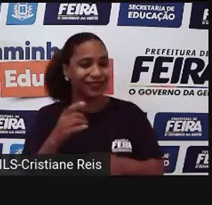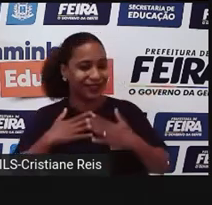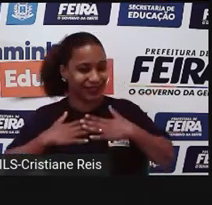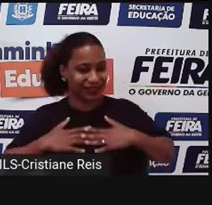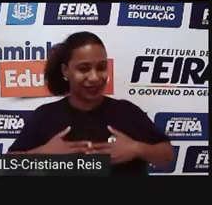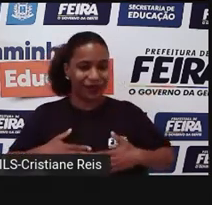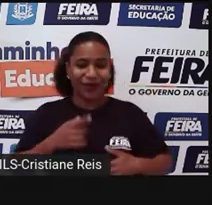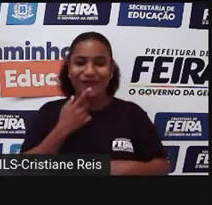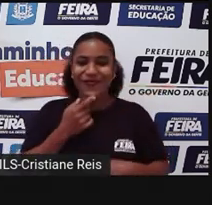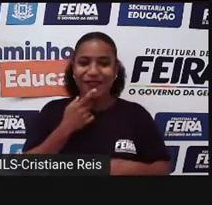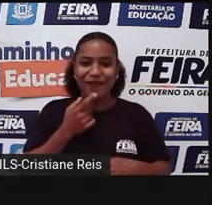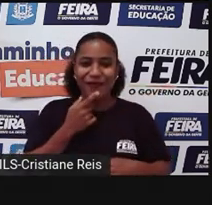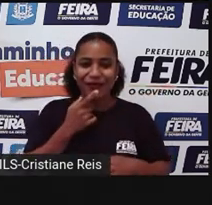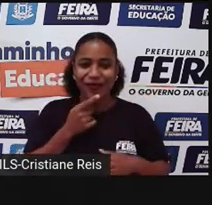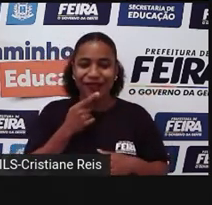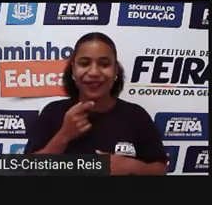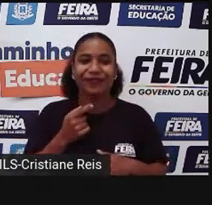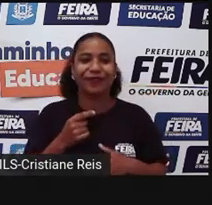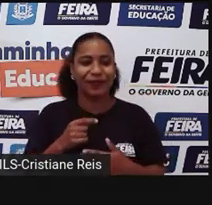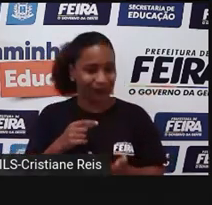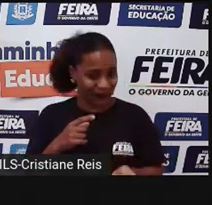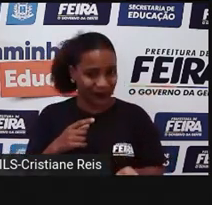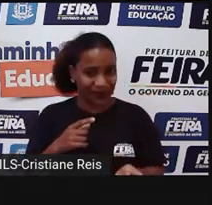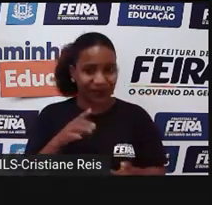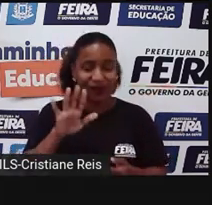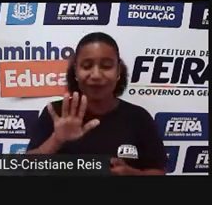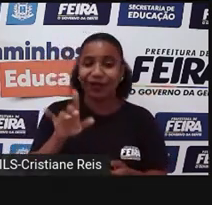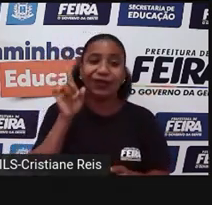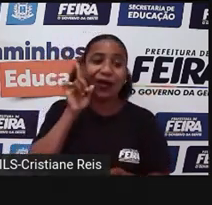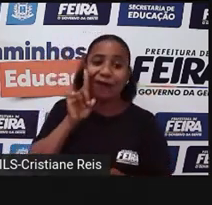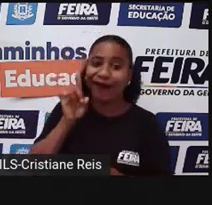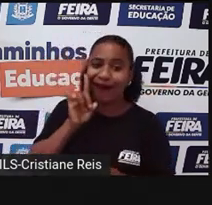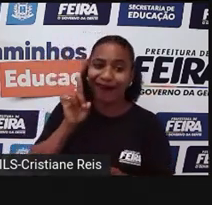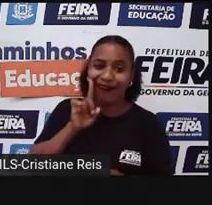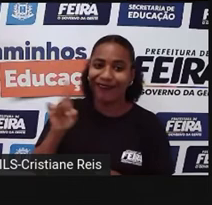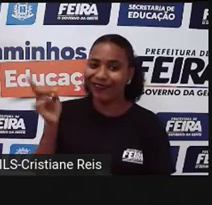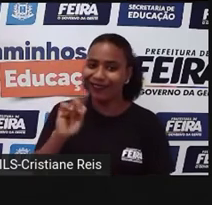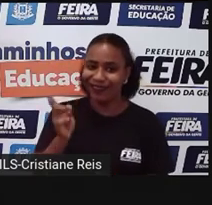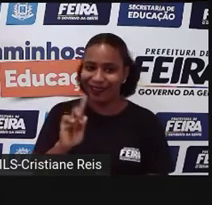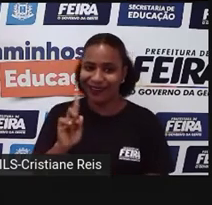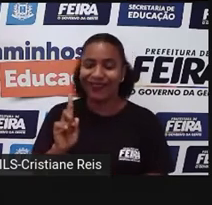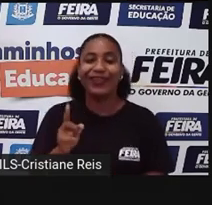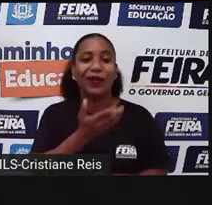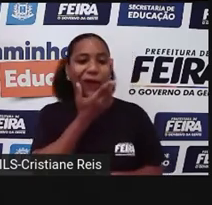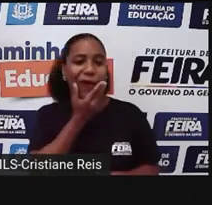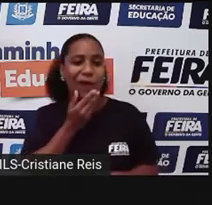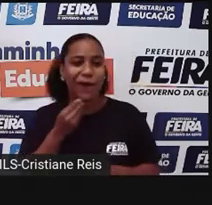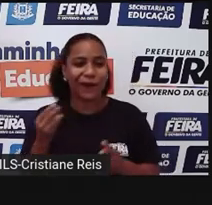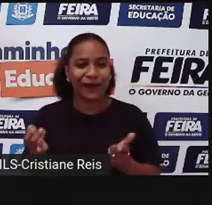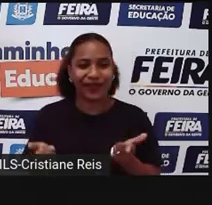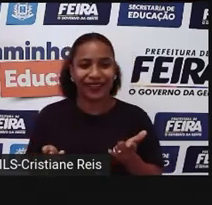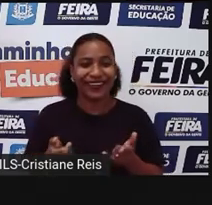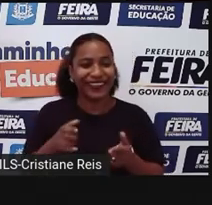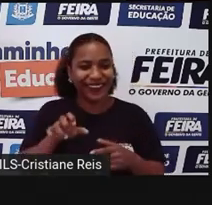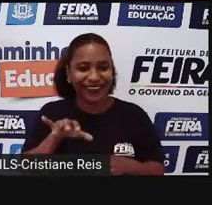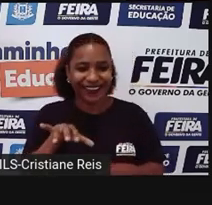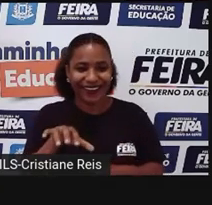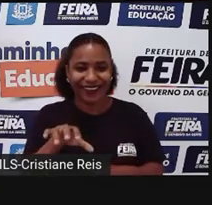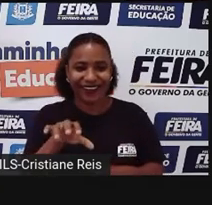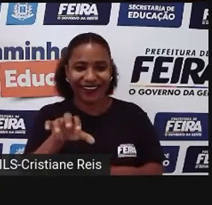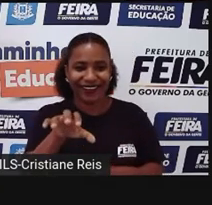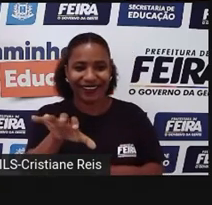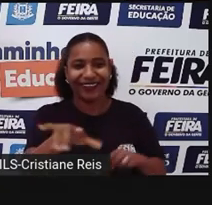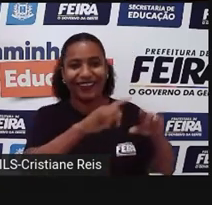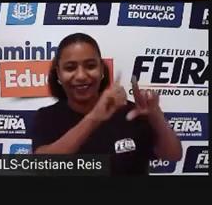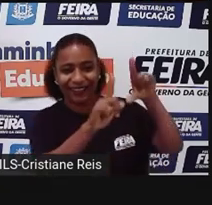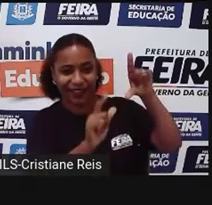episódio que vocês estão assistindo no norte-americano, mas eu vou contar uma história de um Homem-Aranha africano, que é a Nancy. Pode passar